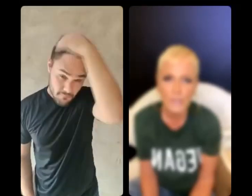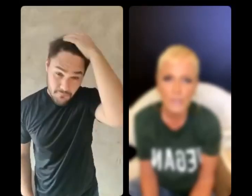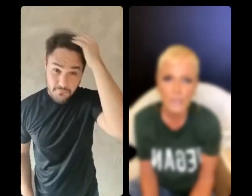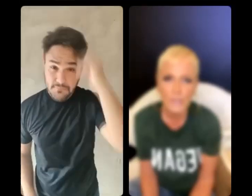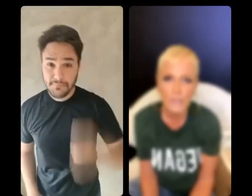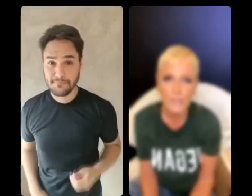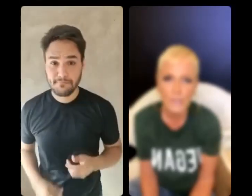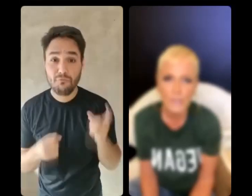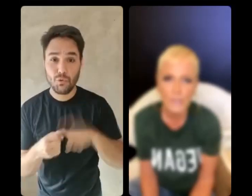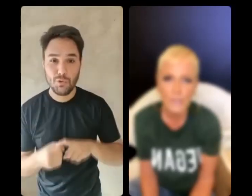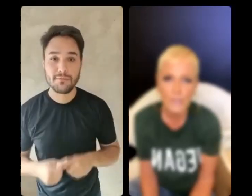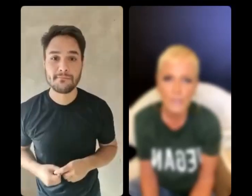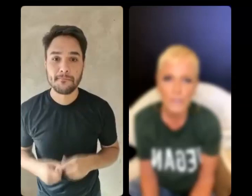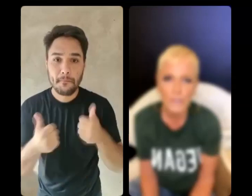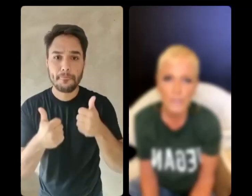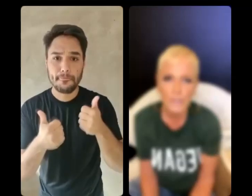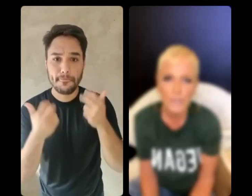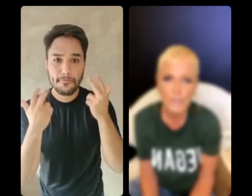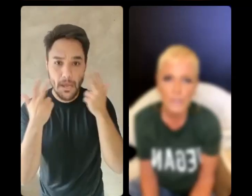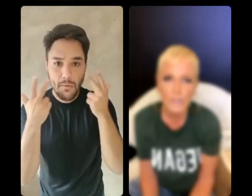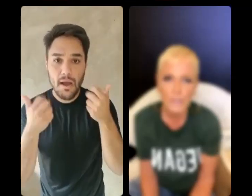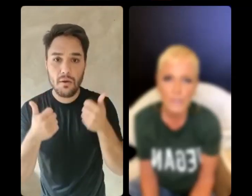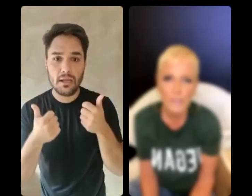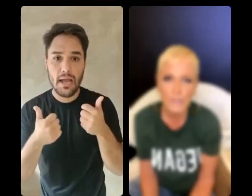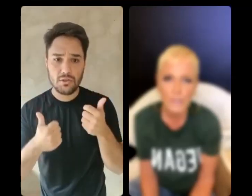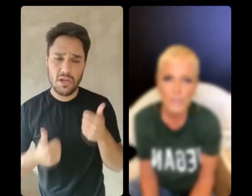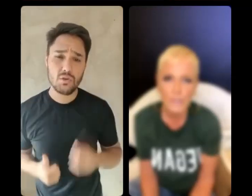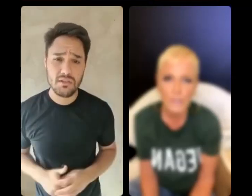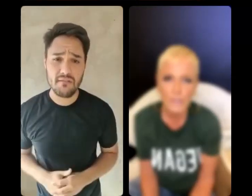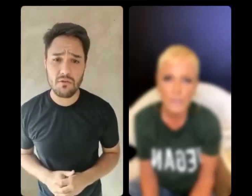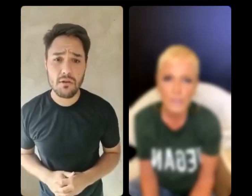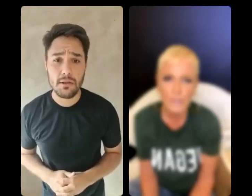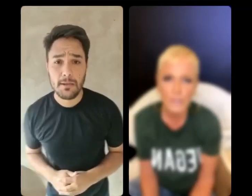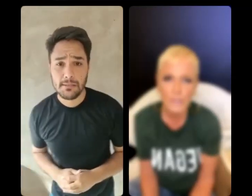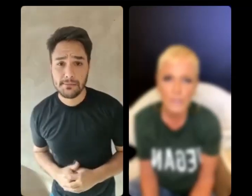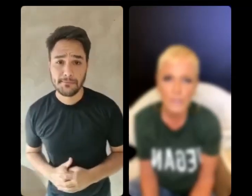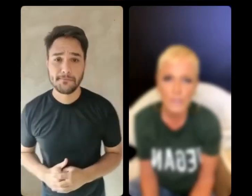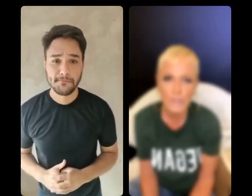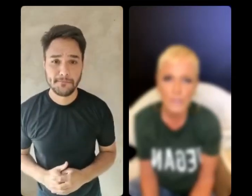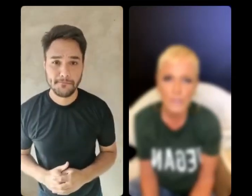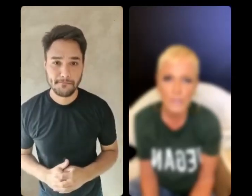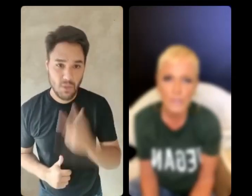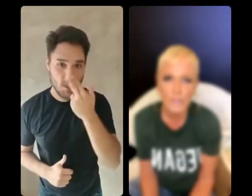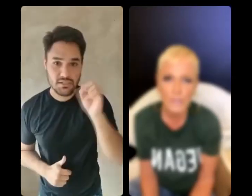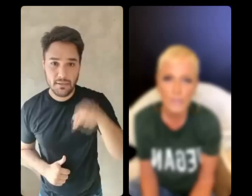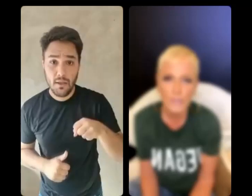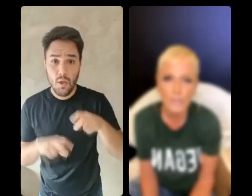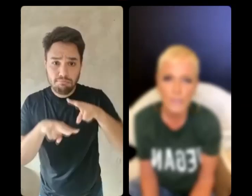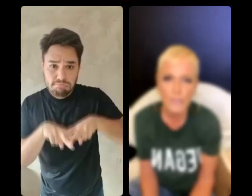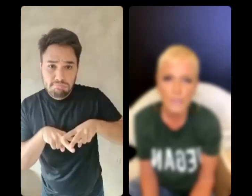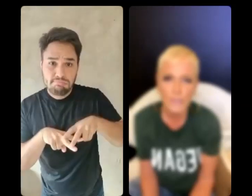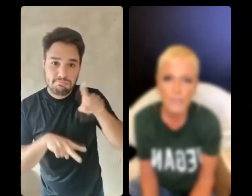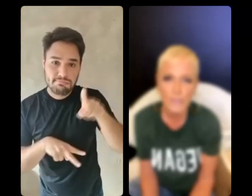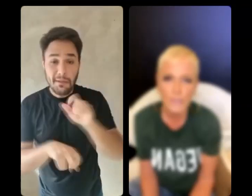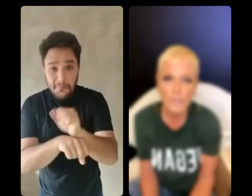Voltou. Gustavo, travou aí? Como é tá, meu querido? Tá normal, a Xuxa travou. A Xuxa travou. Tá, já já destrava, gente.